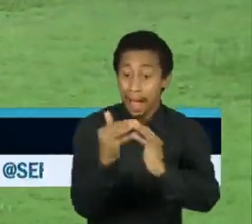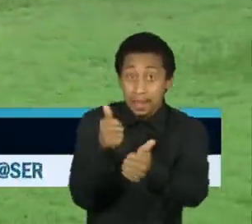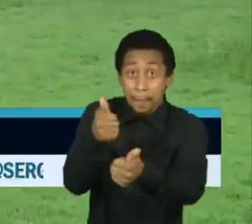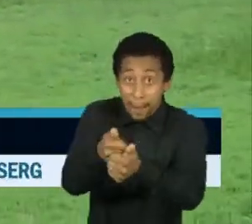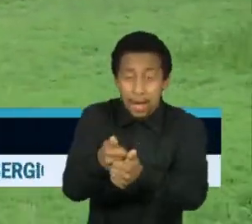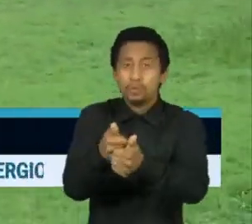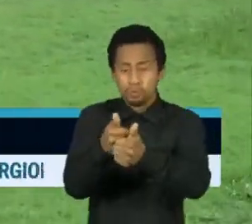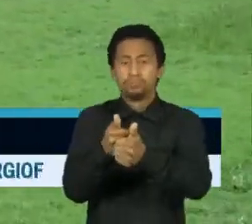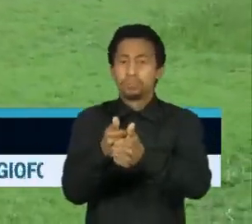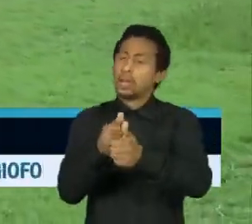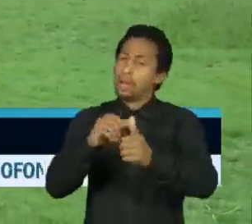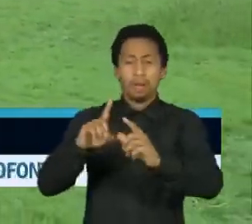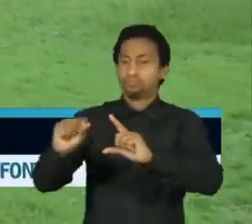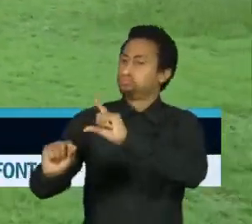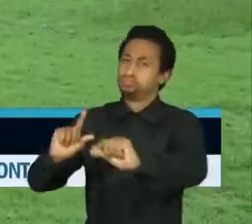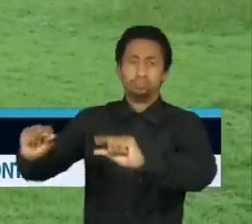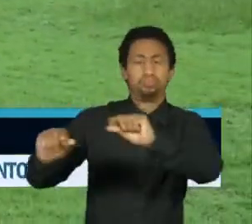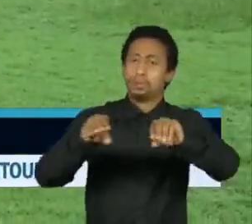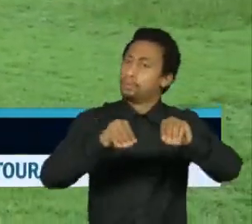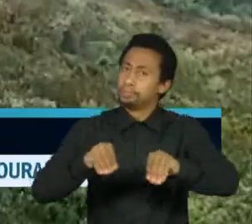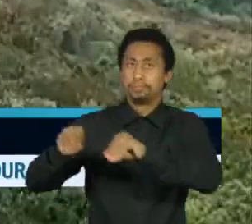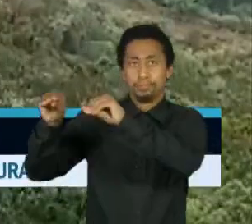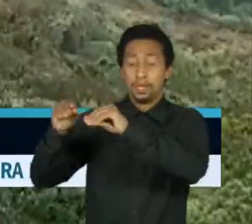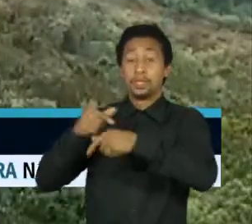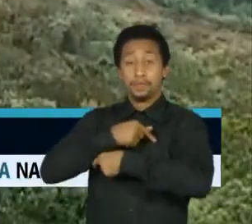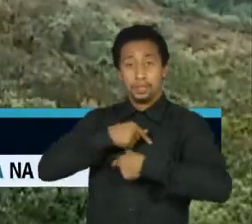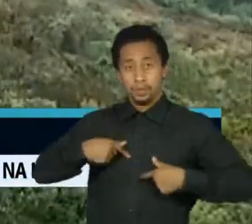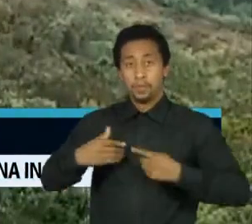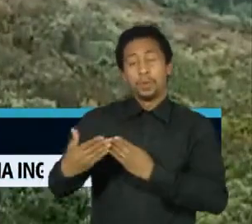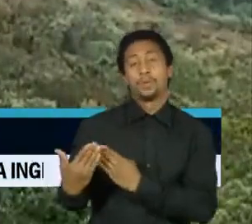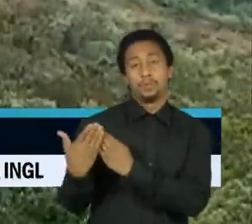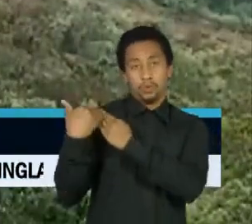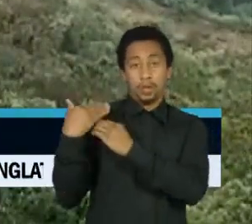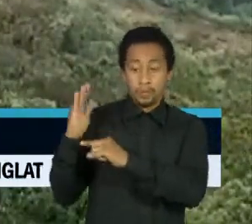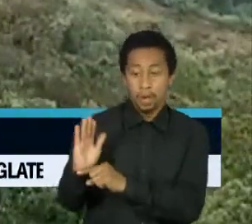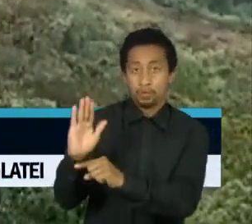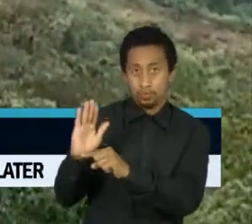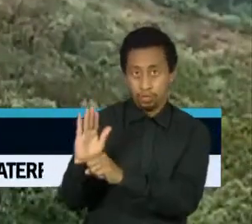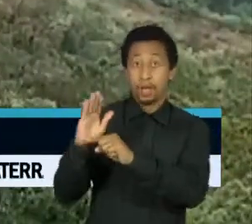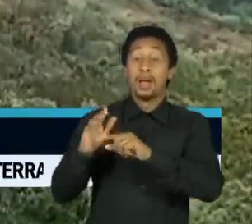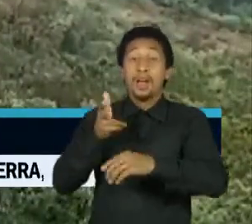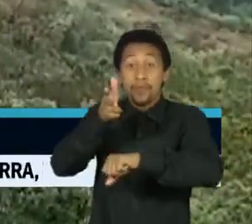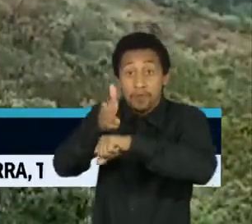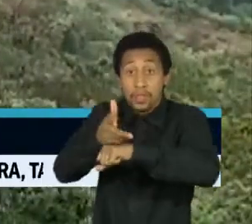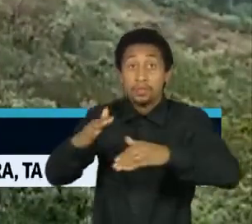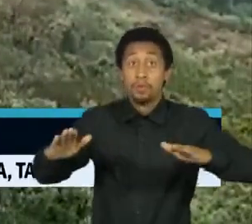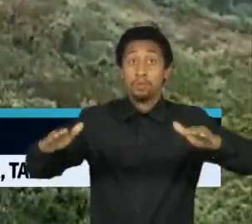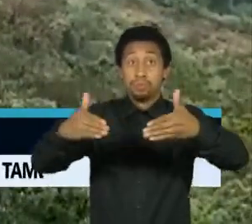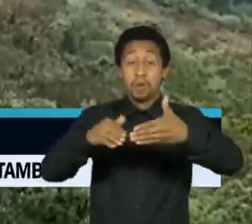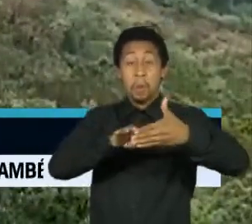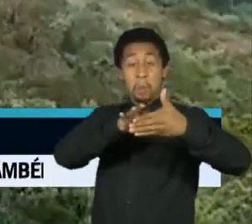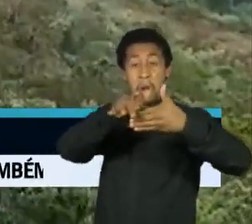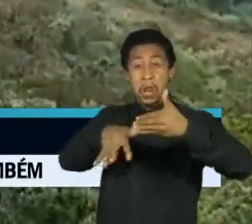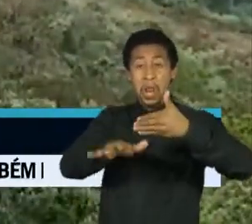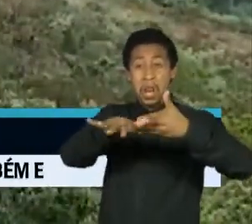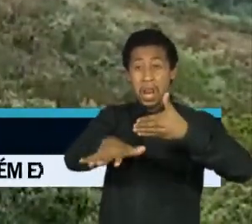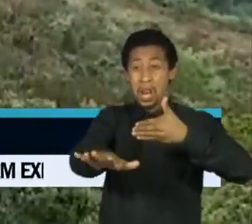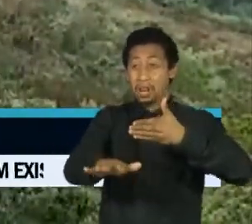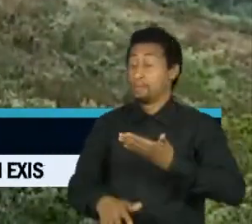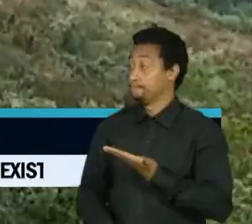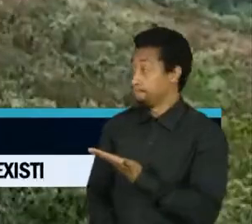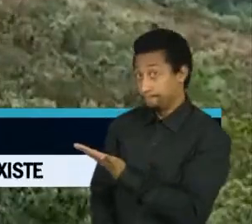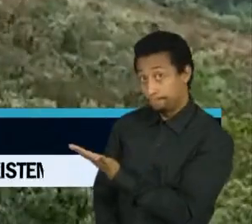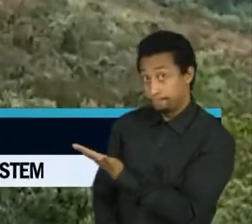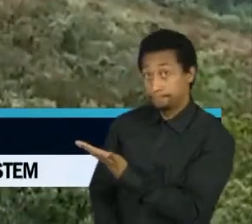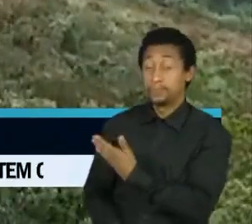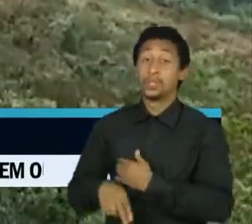O local é monitorado pela Defesa Civil Estadual. Este vídeo mostra o transbordamento do dique Lisa da Mina Pau Branco, em